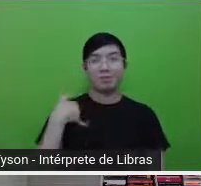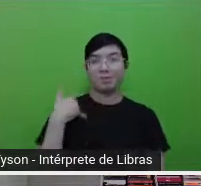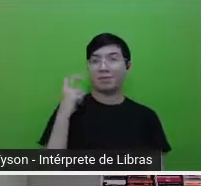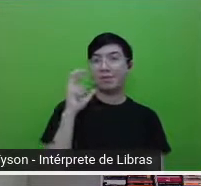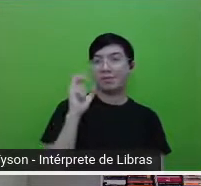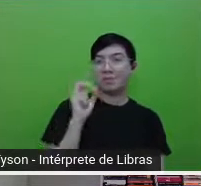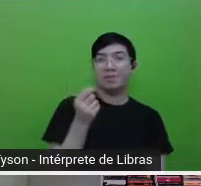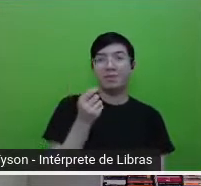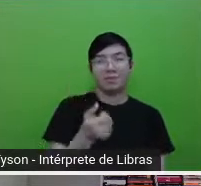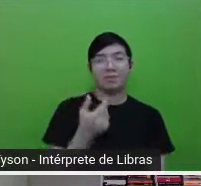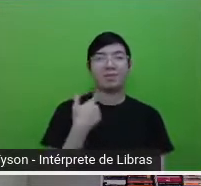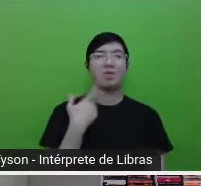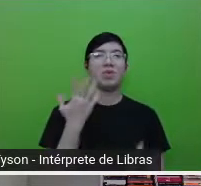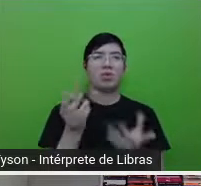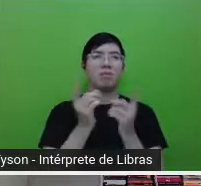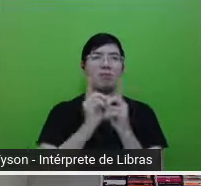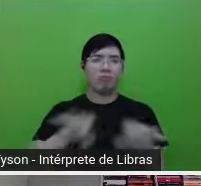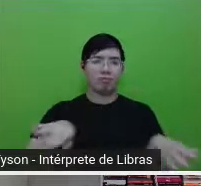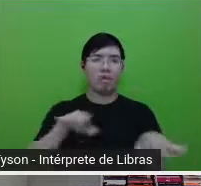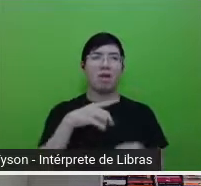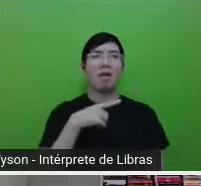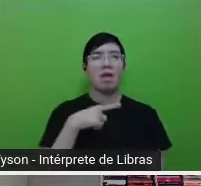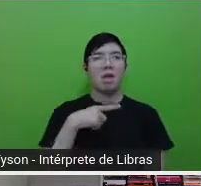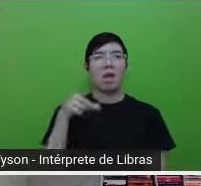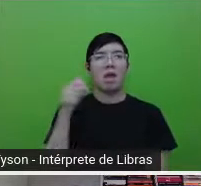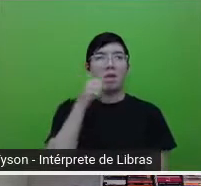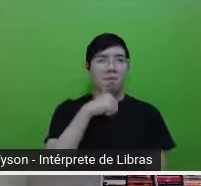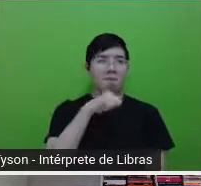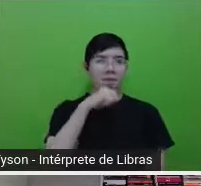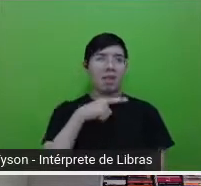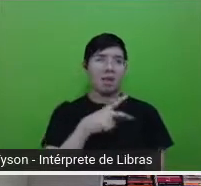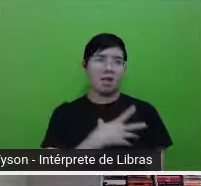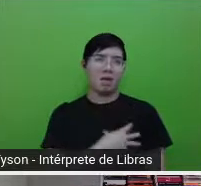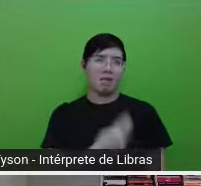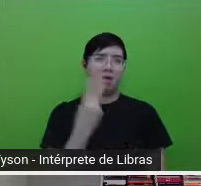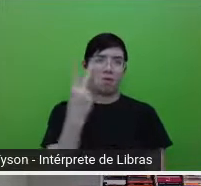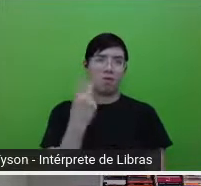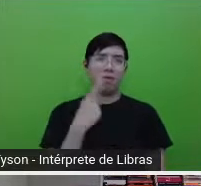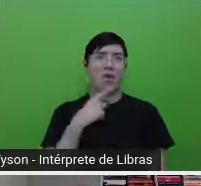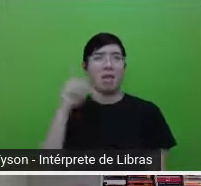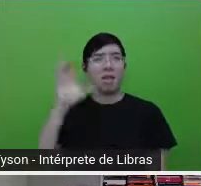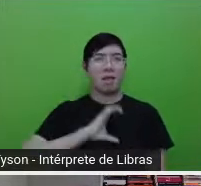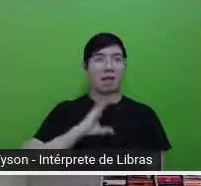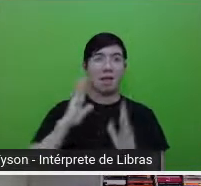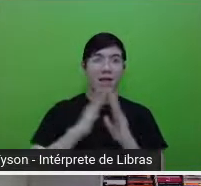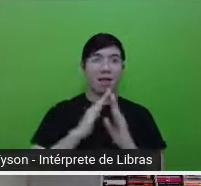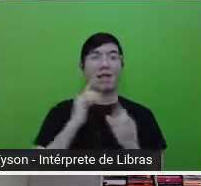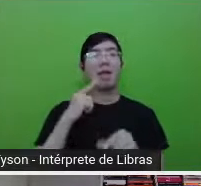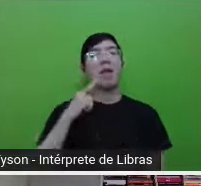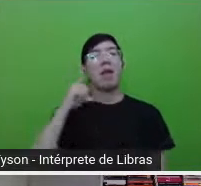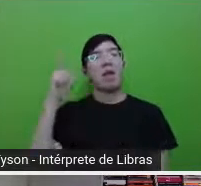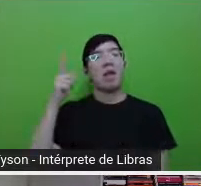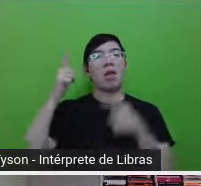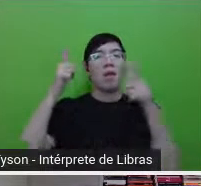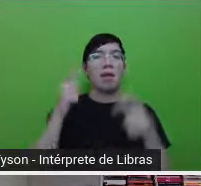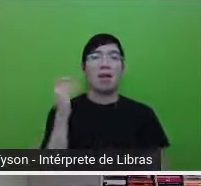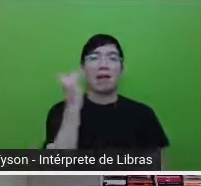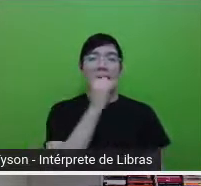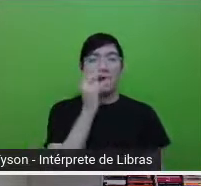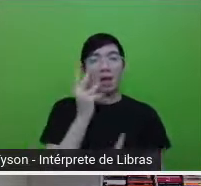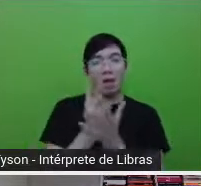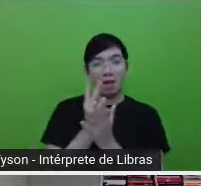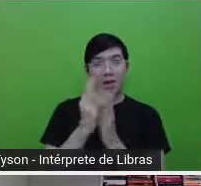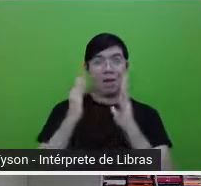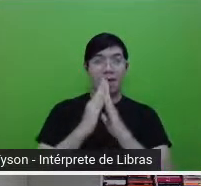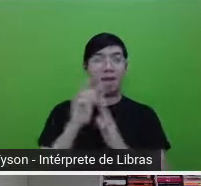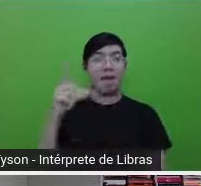divorciada, mãe de duas filhas já adultas que vivem com o pai no Canadá. Então a Leda se separou, continuou na Itália, lá em Florença, e as filhas foram